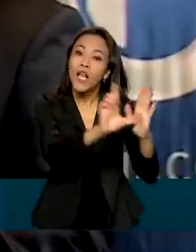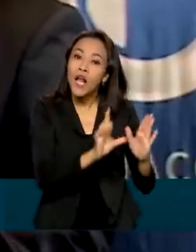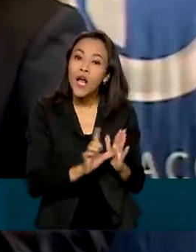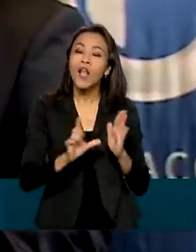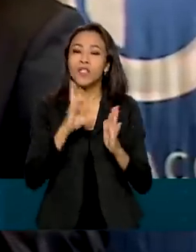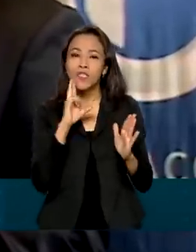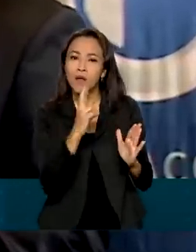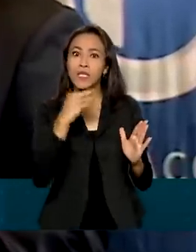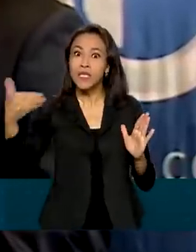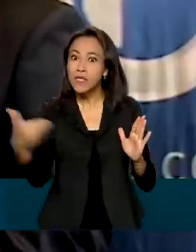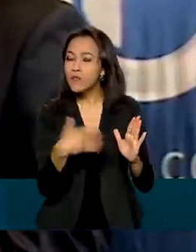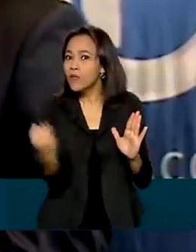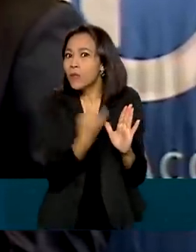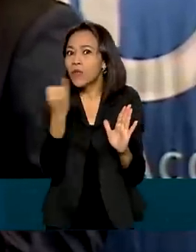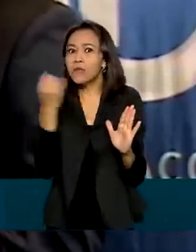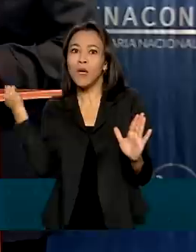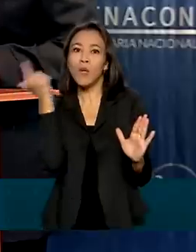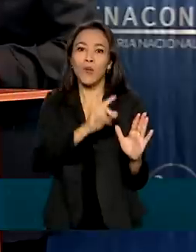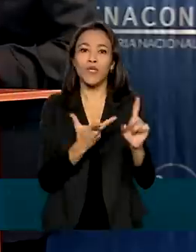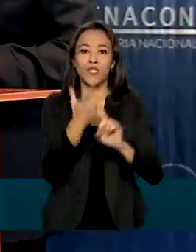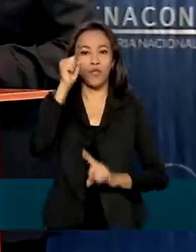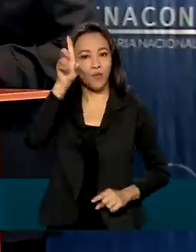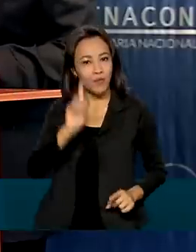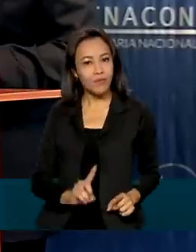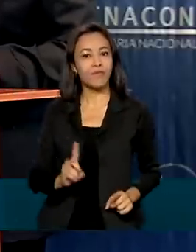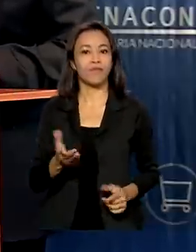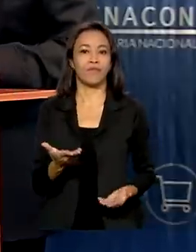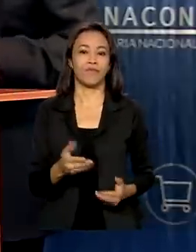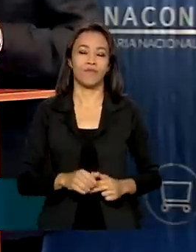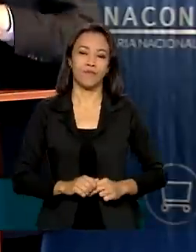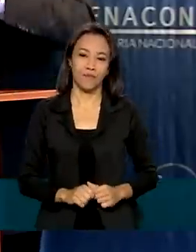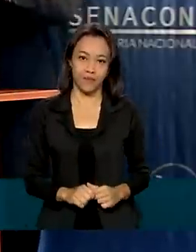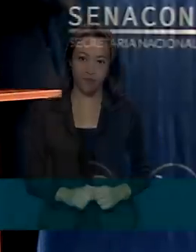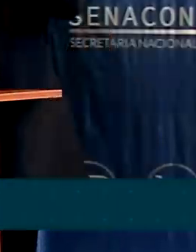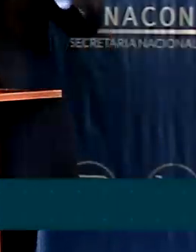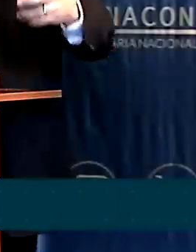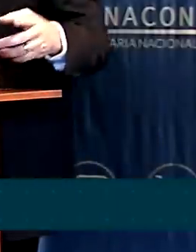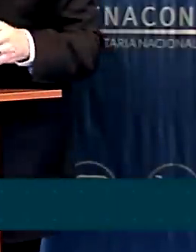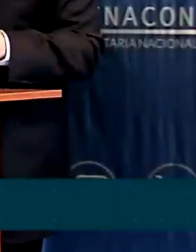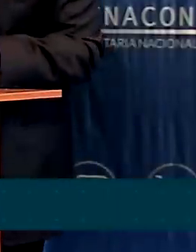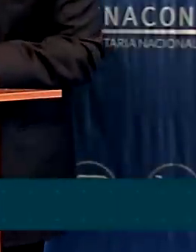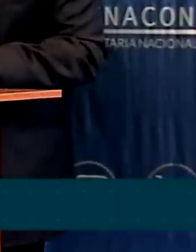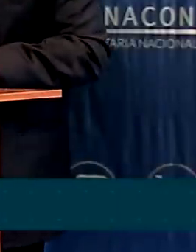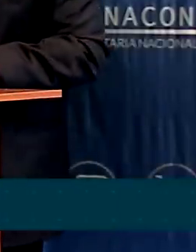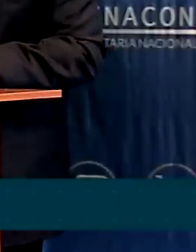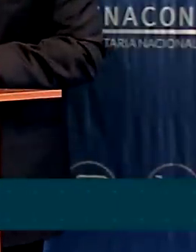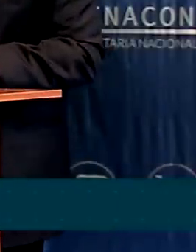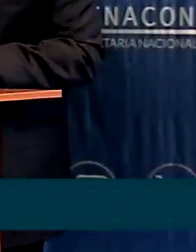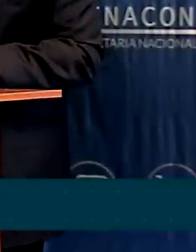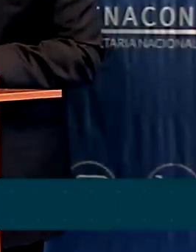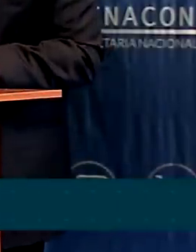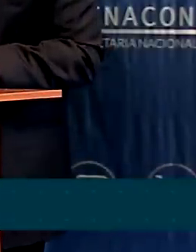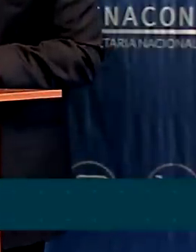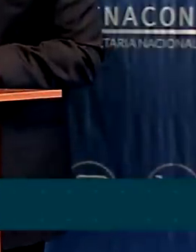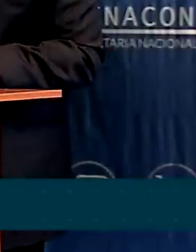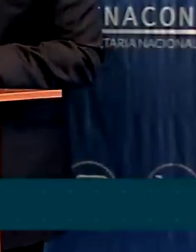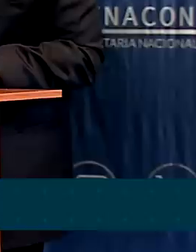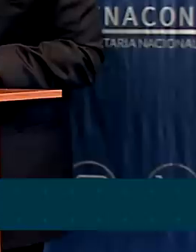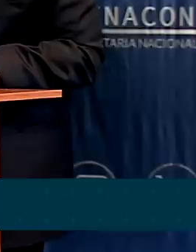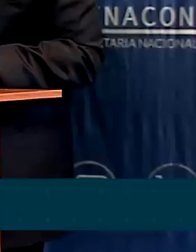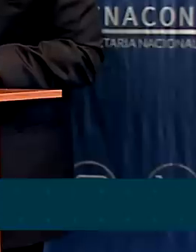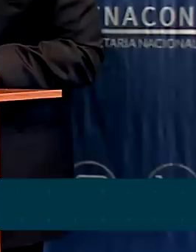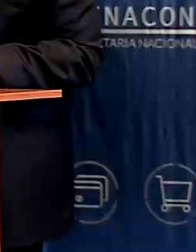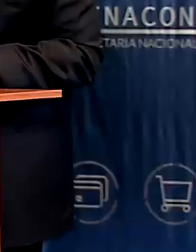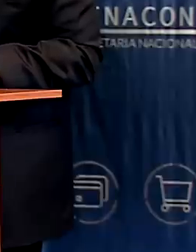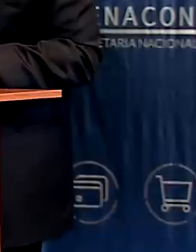para a busca dos direitos da população. A defesa do consumidor, a defesa da relação como um todo, ela é extremamente importante